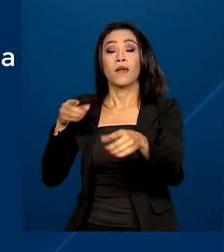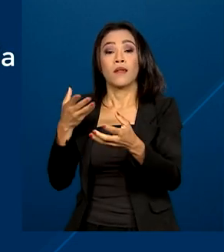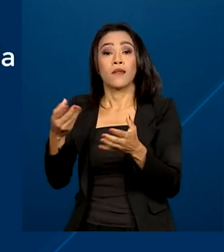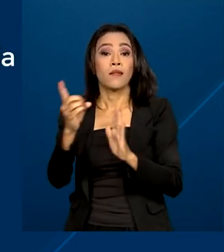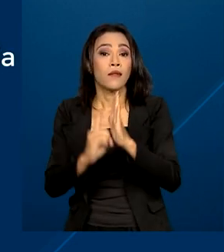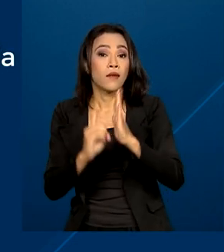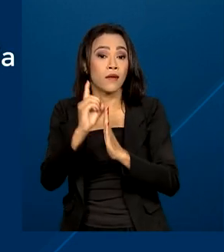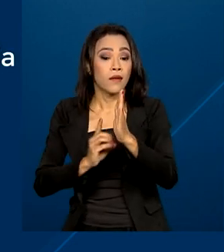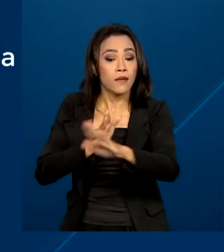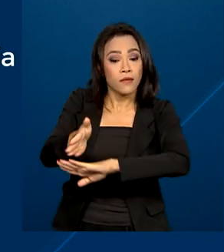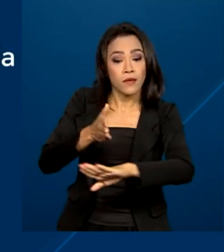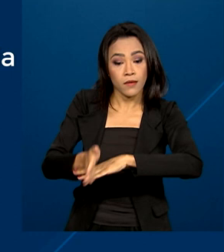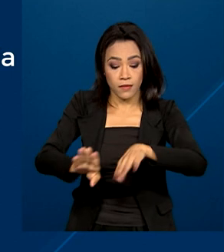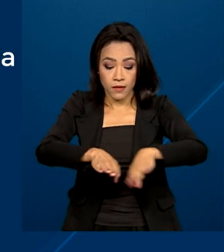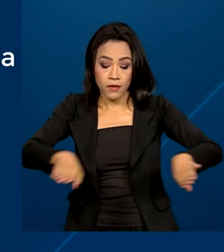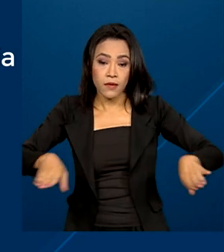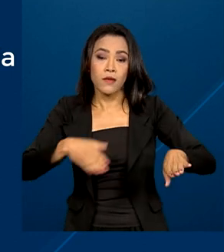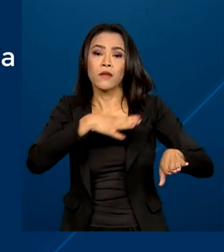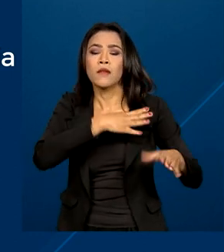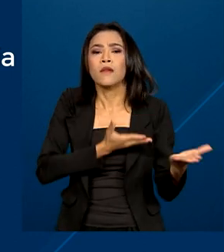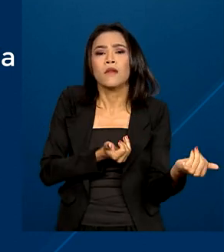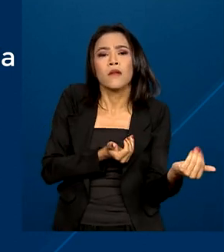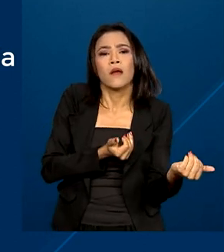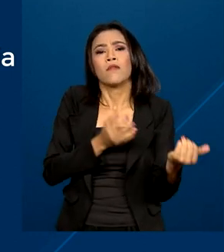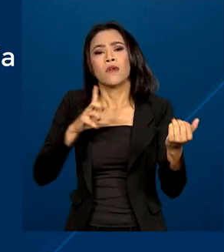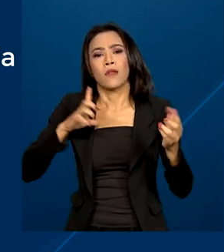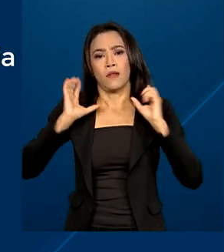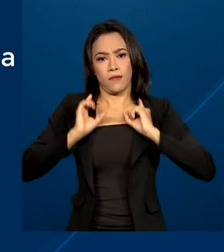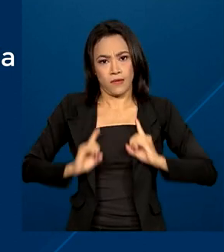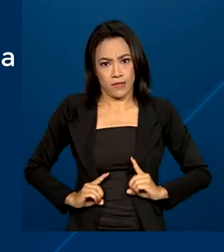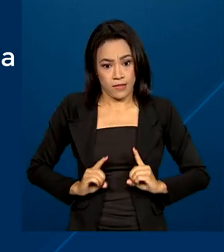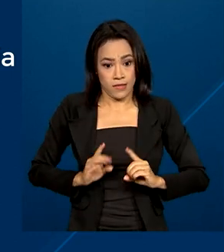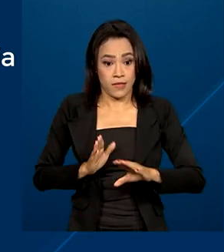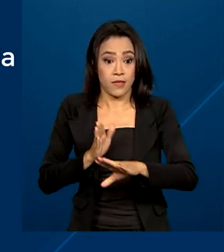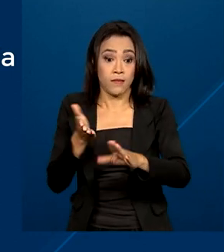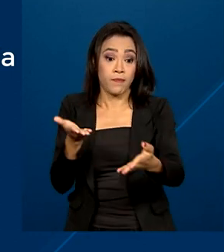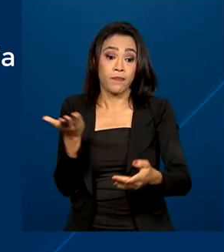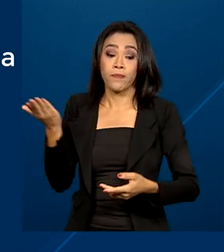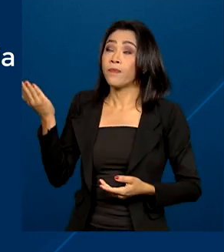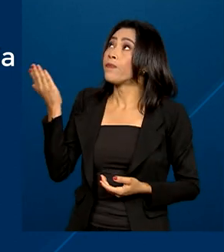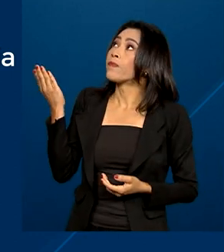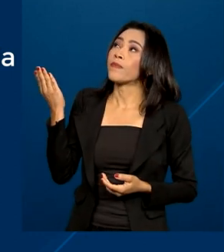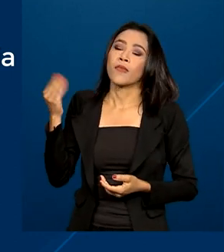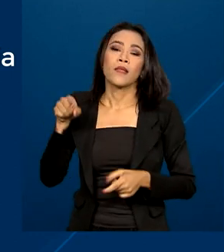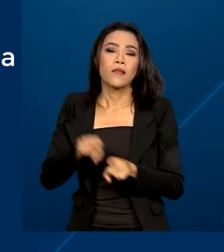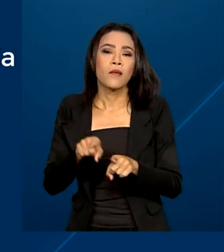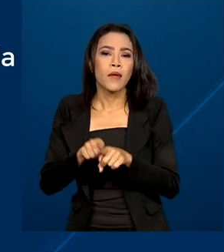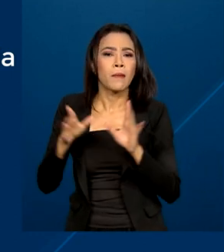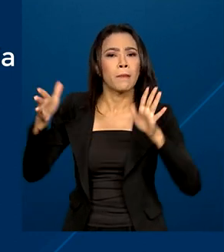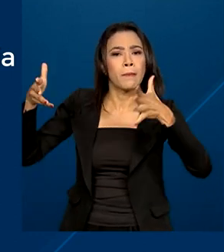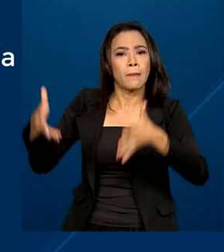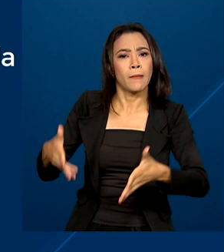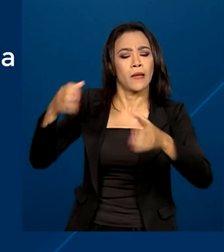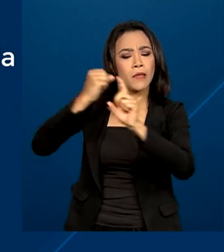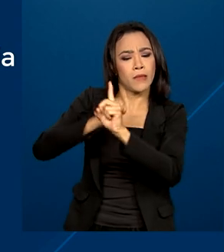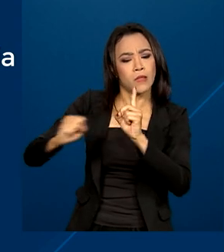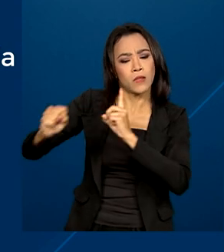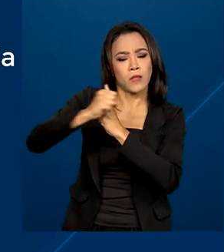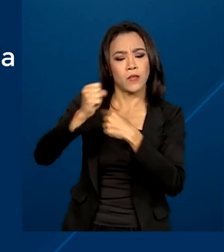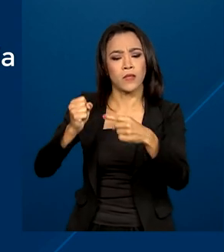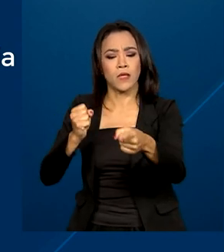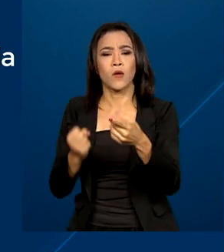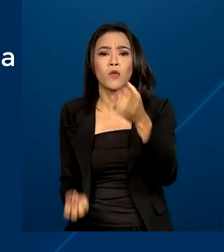educação de crianças, jovens e adultos com deficiência. Decreto que facilita a participação social na